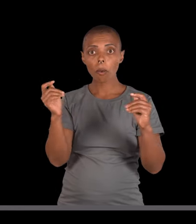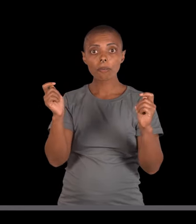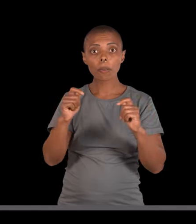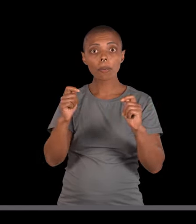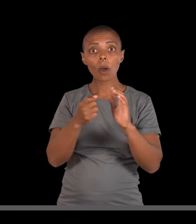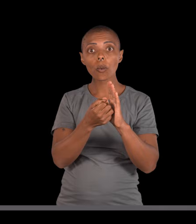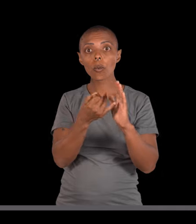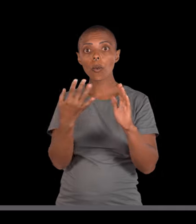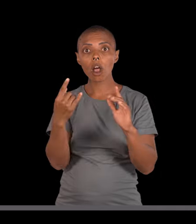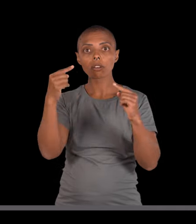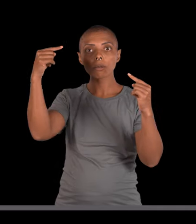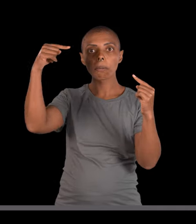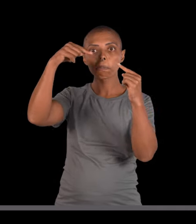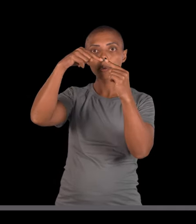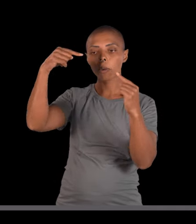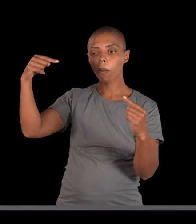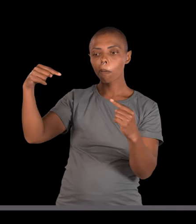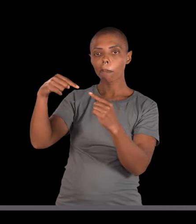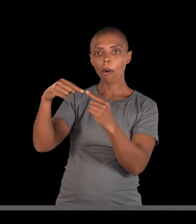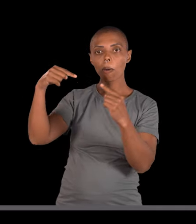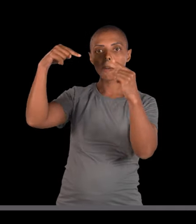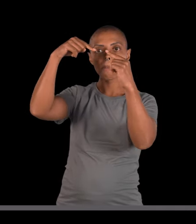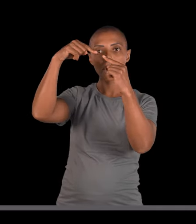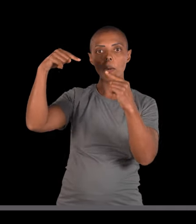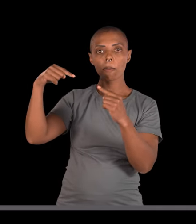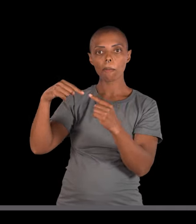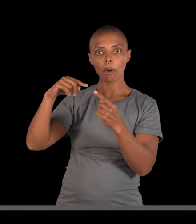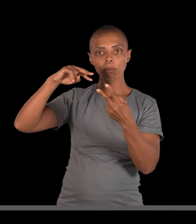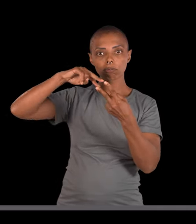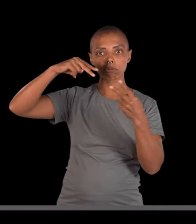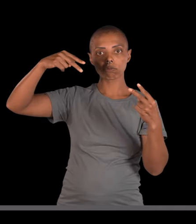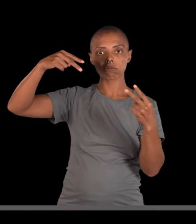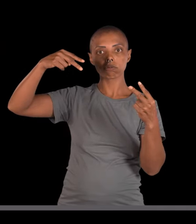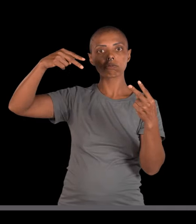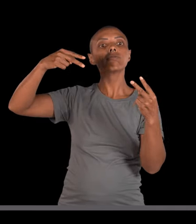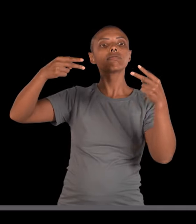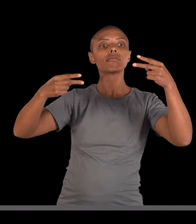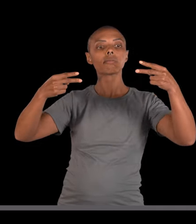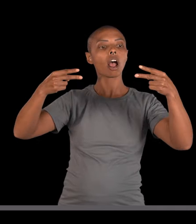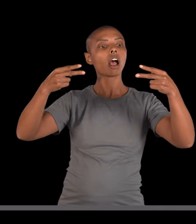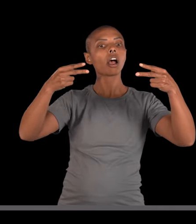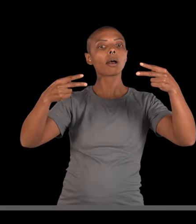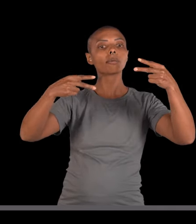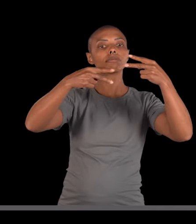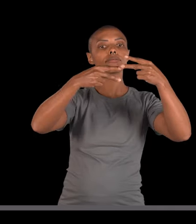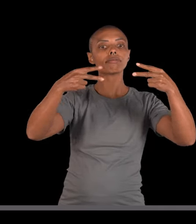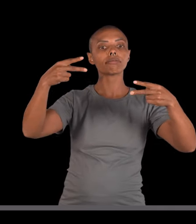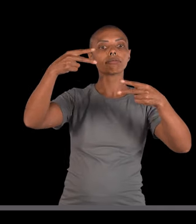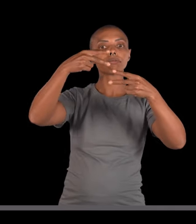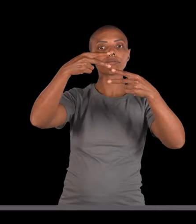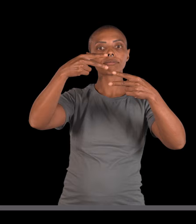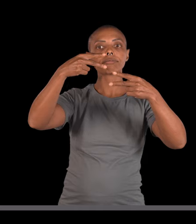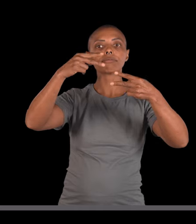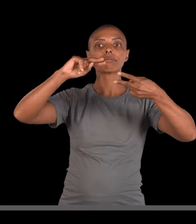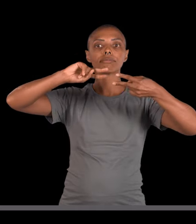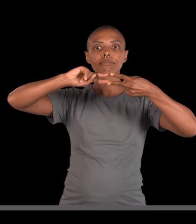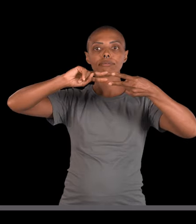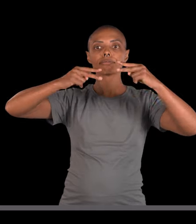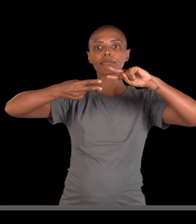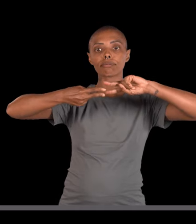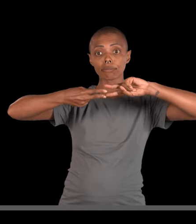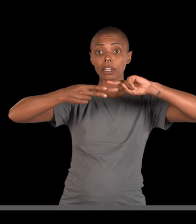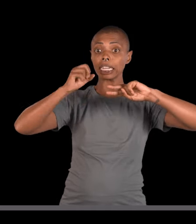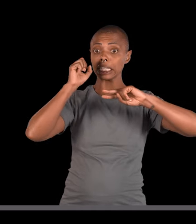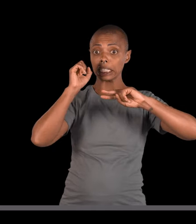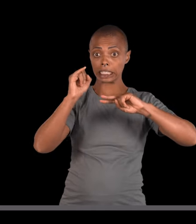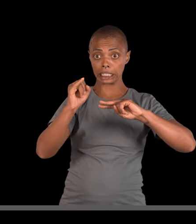Pinê as possibilidades de encontro dos gametas. Se esse espermatozoide se encontrar com esse óvulo,